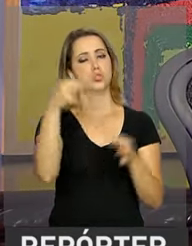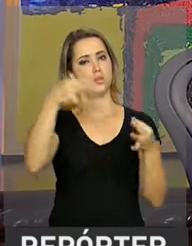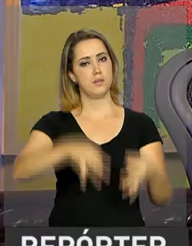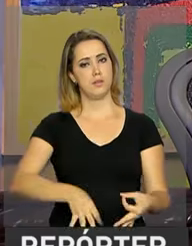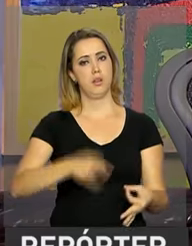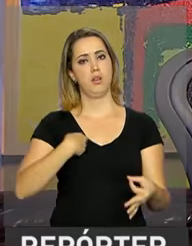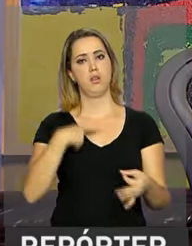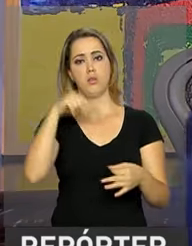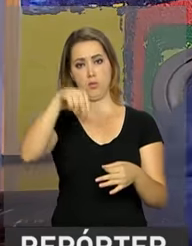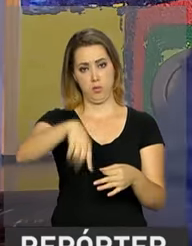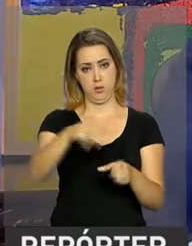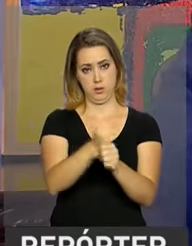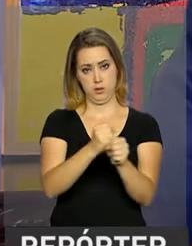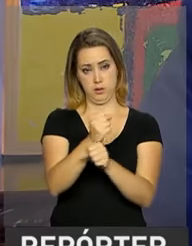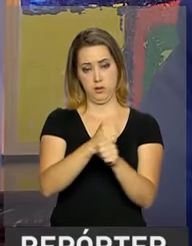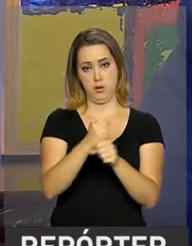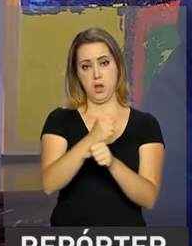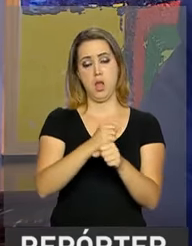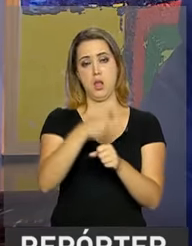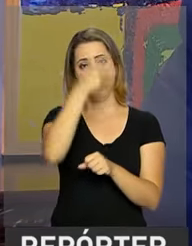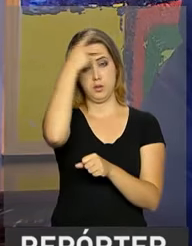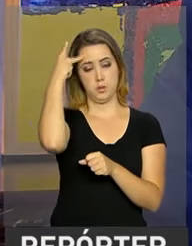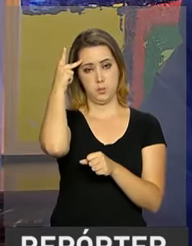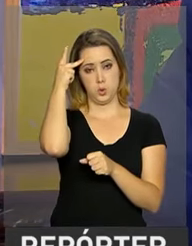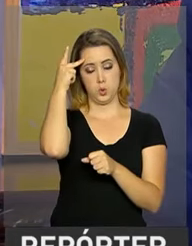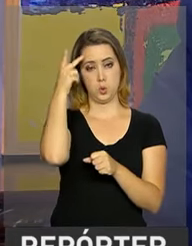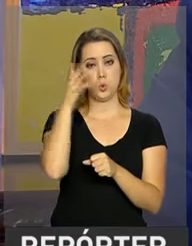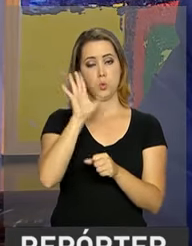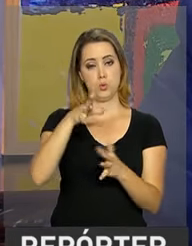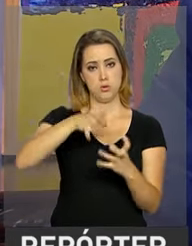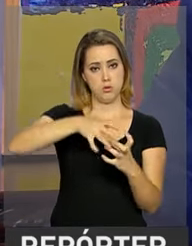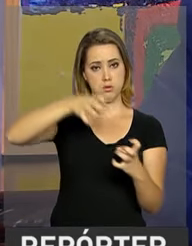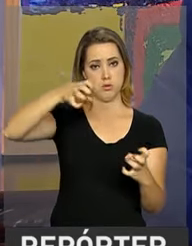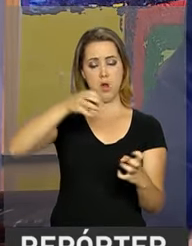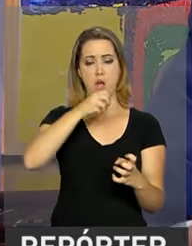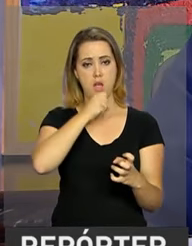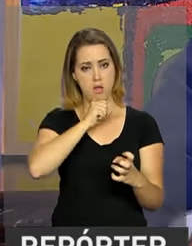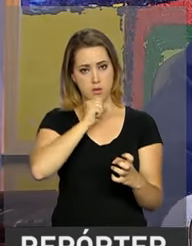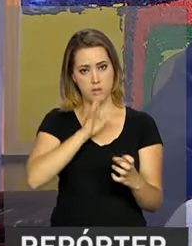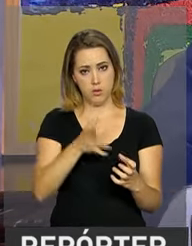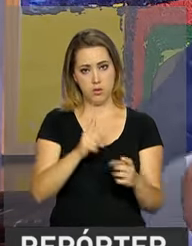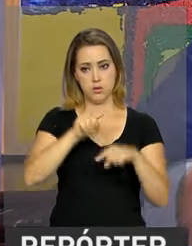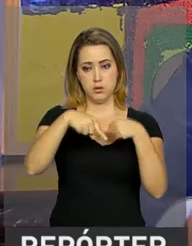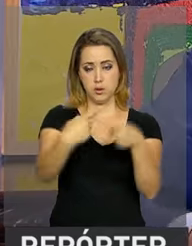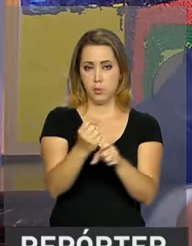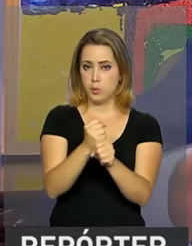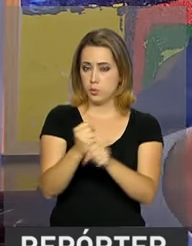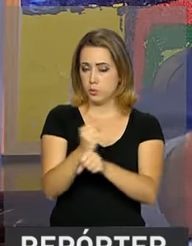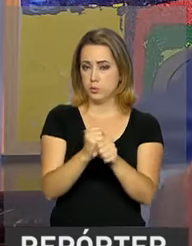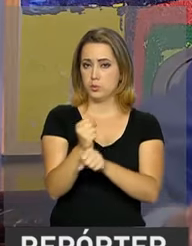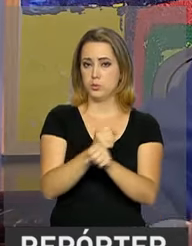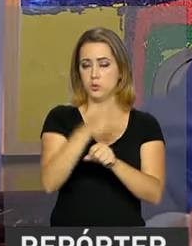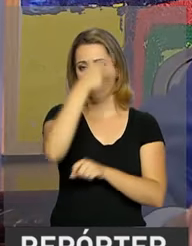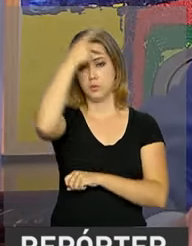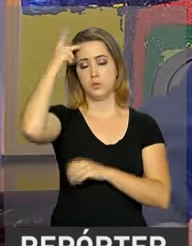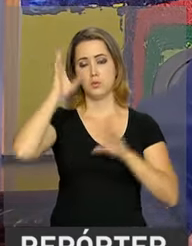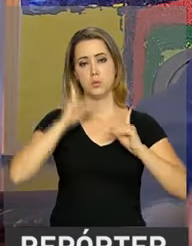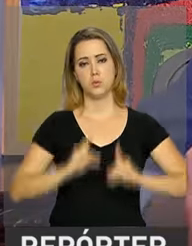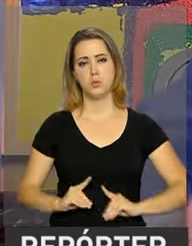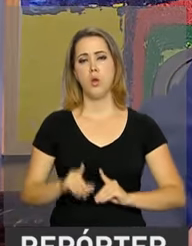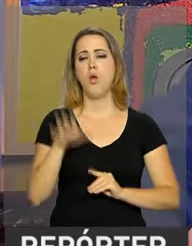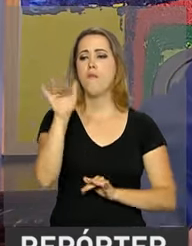serão os idosos, em 2018 as pessoas com deficiência. Mas nós vamos convocar cada um dos